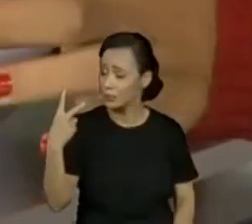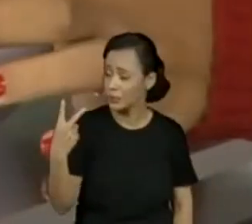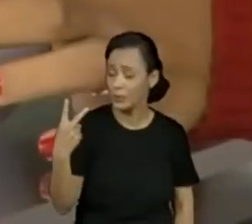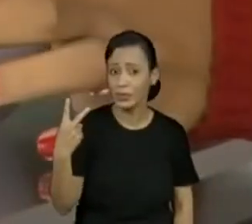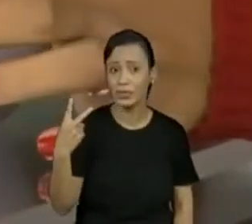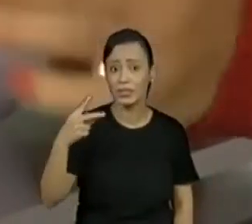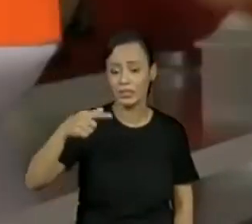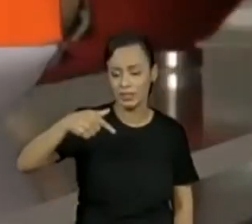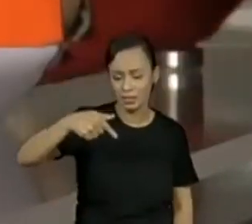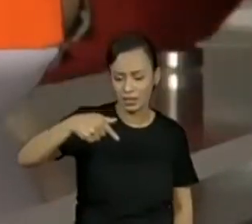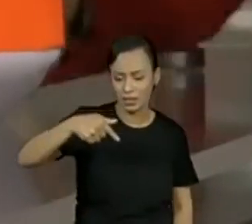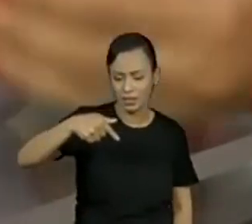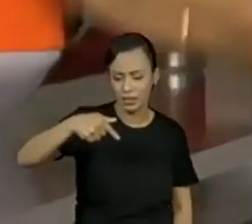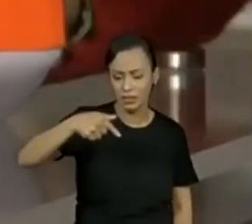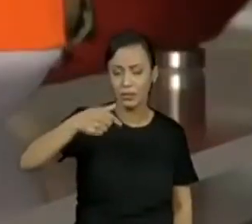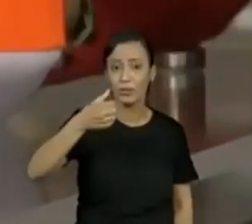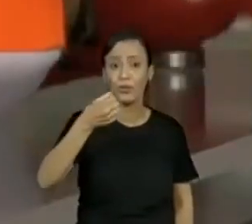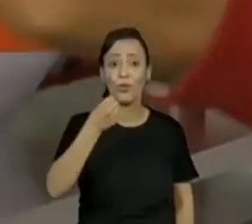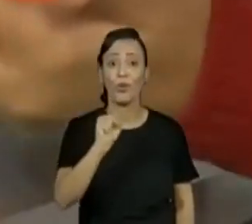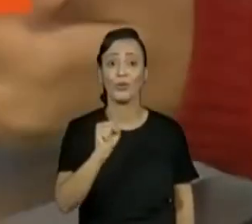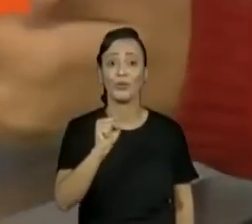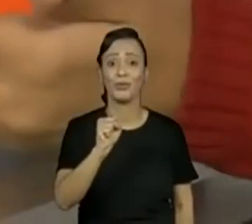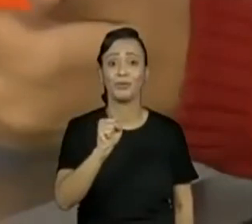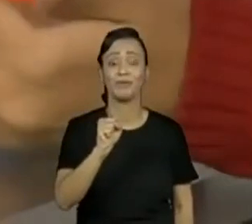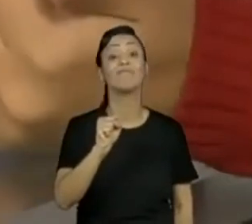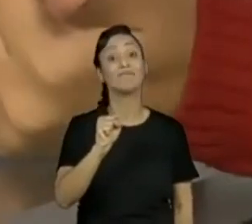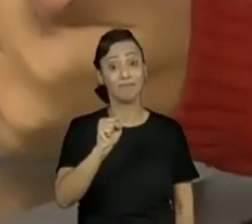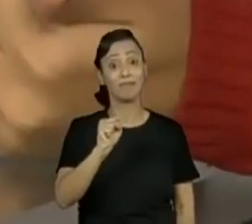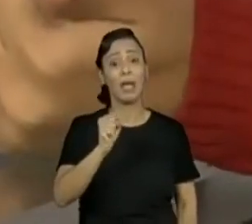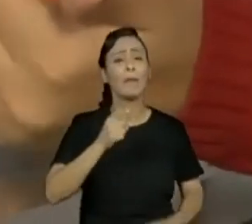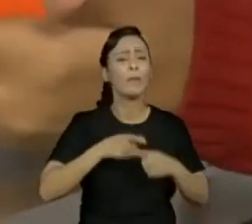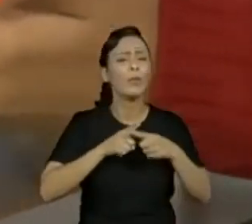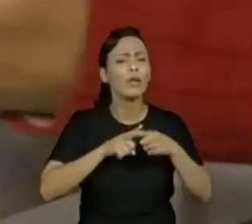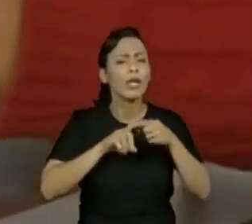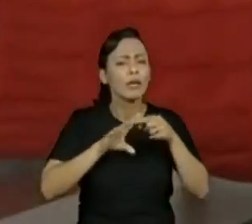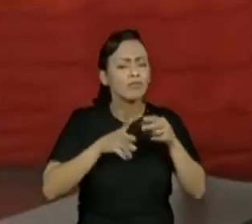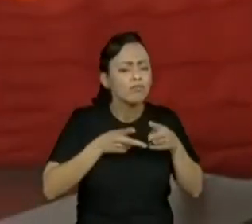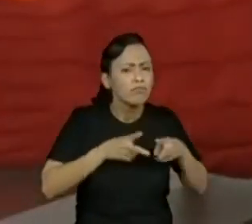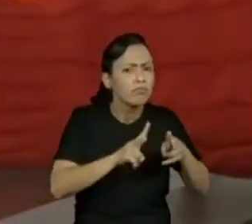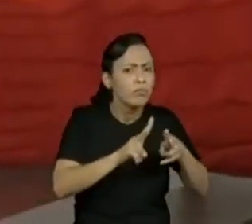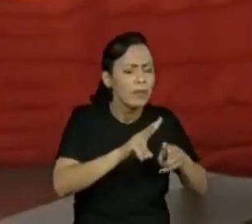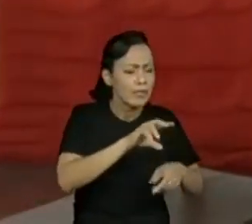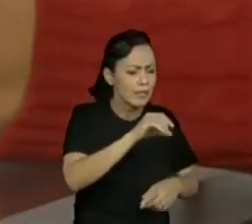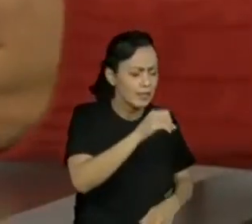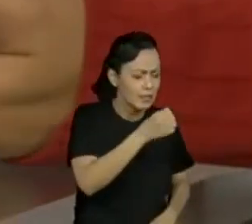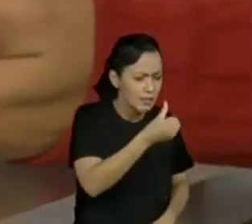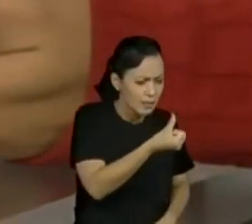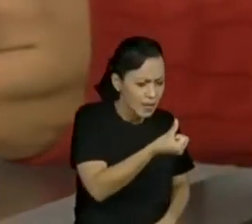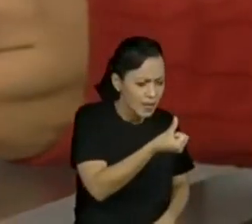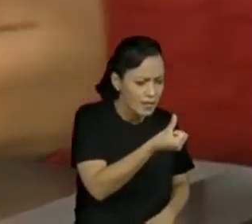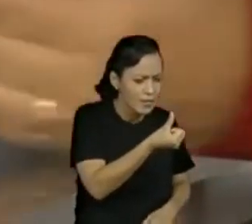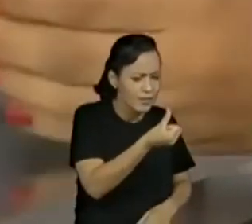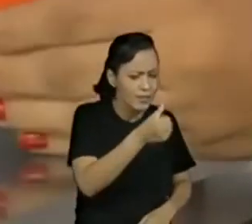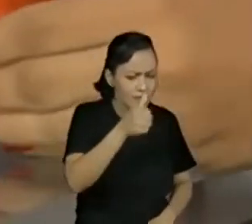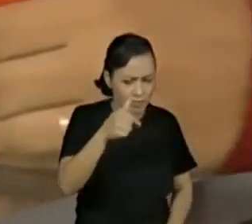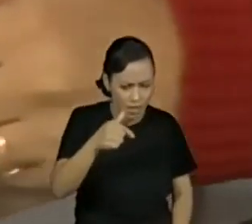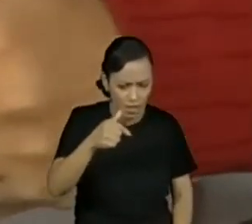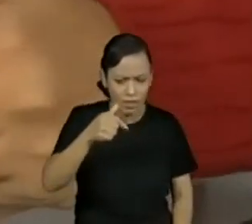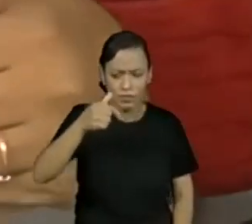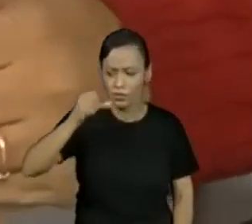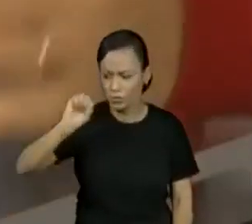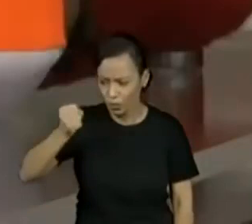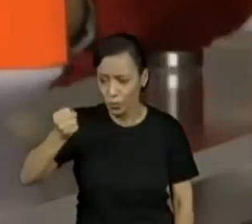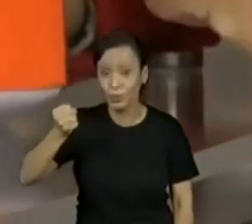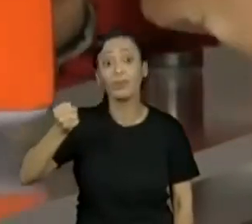Sete. Oito. Sempre continuando a contagem. Isso. Eu sei que o número que vem depois do seis é o sete. Então, eu vou